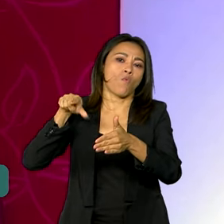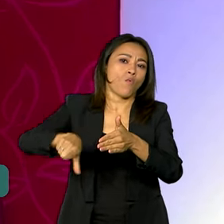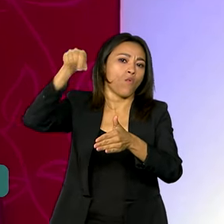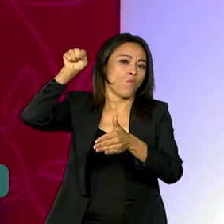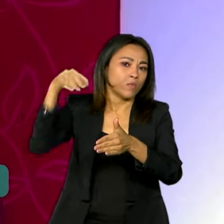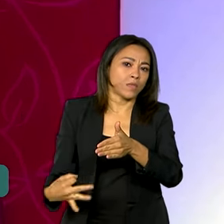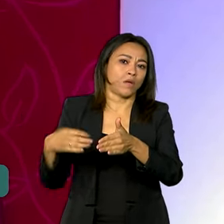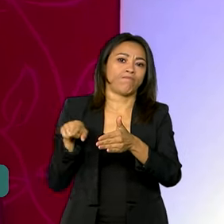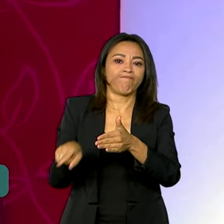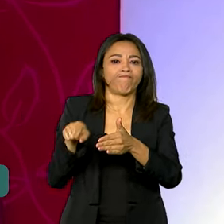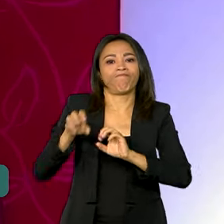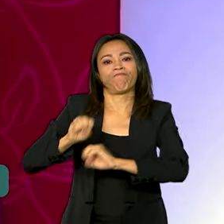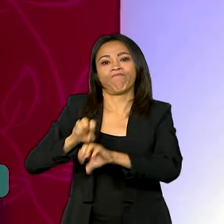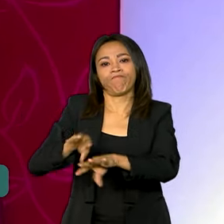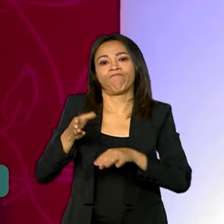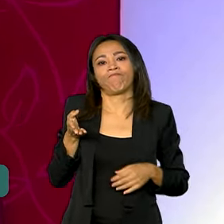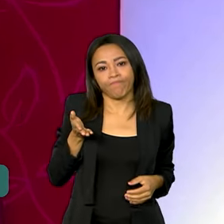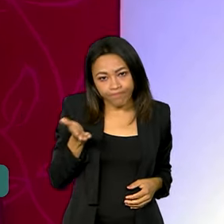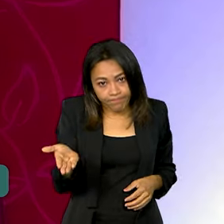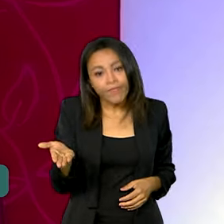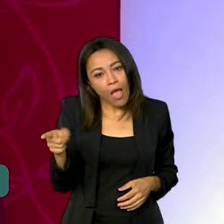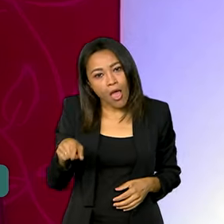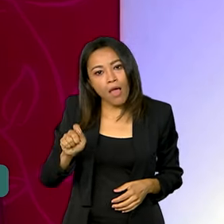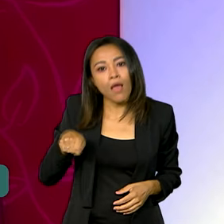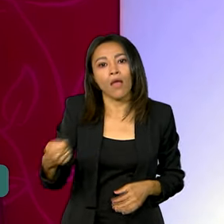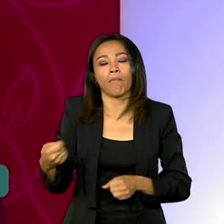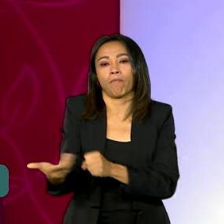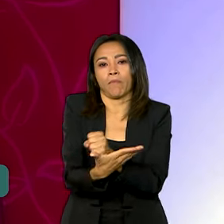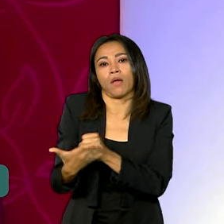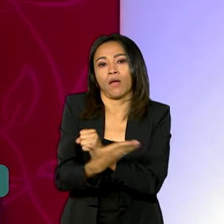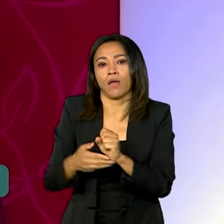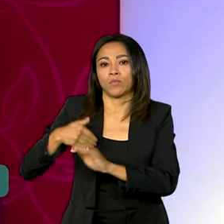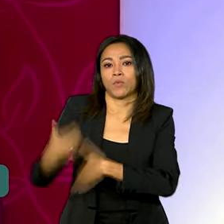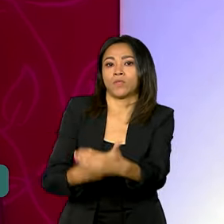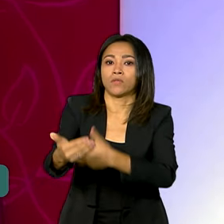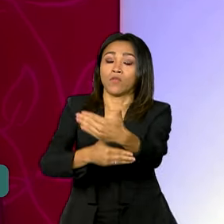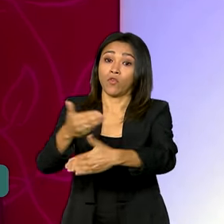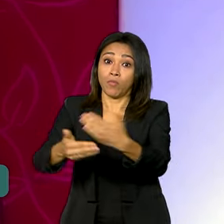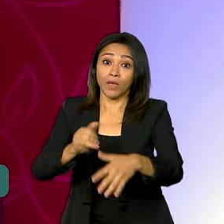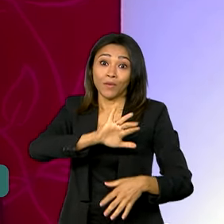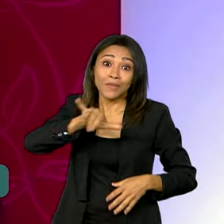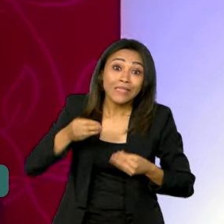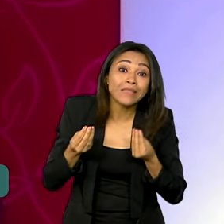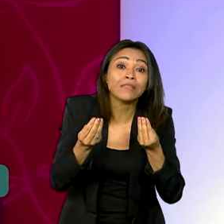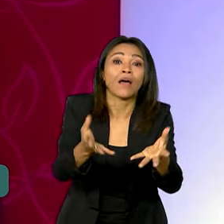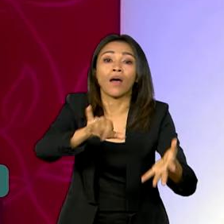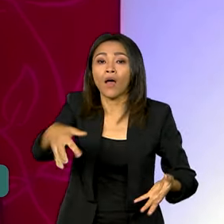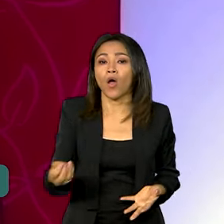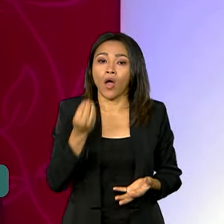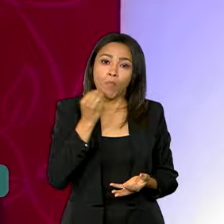adequadamente. E a educação é a base do desenvolvimento das oportunidades